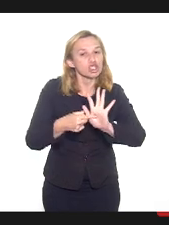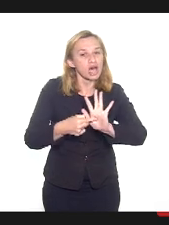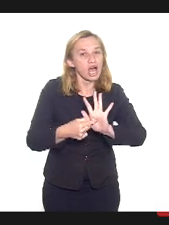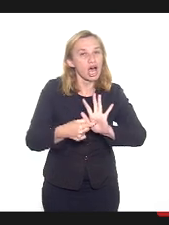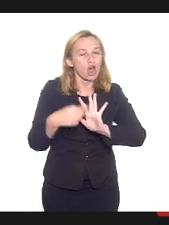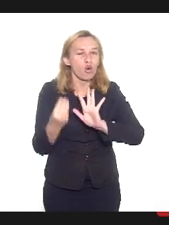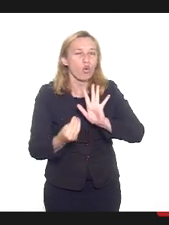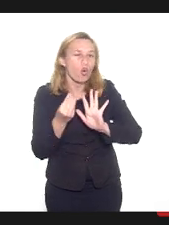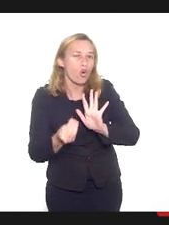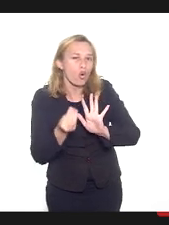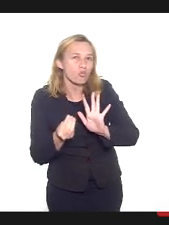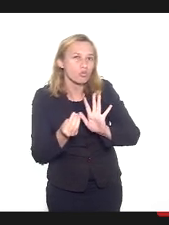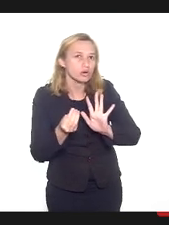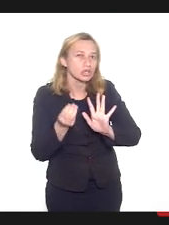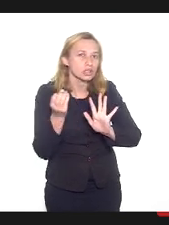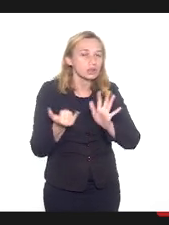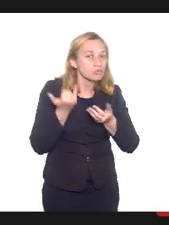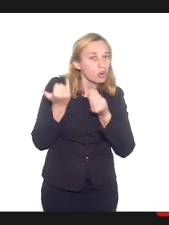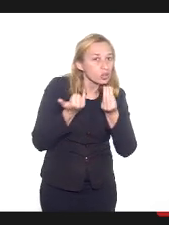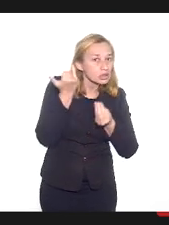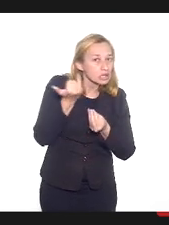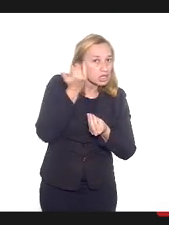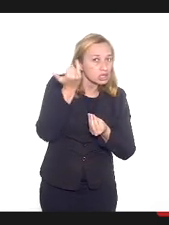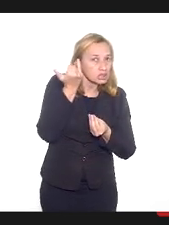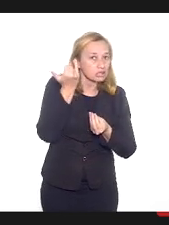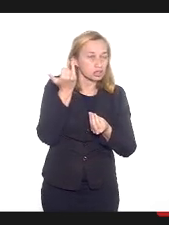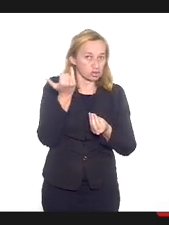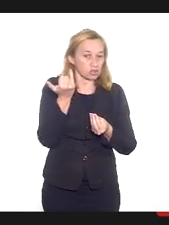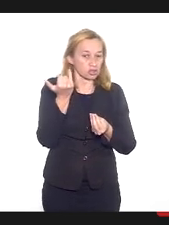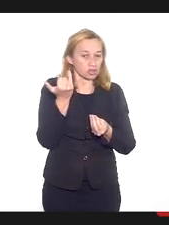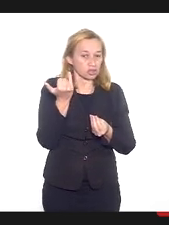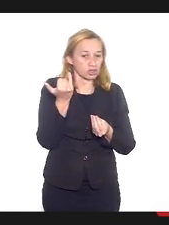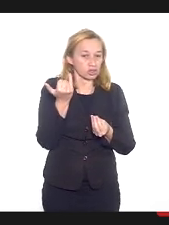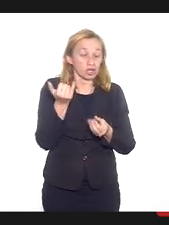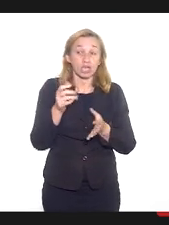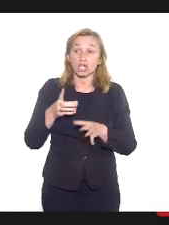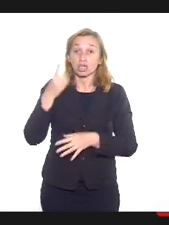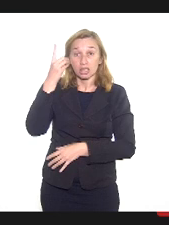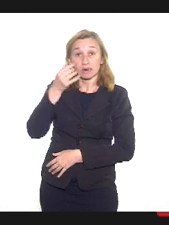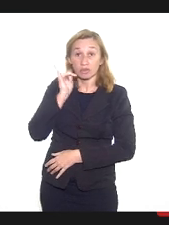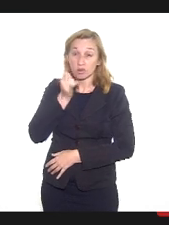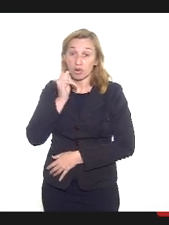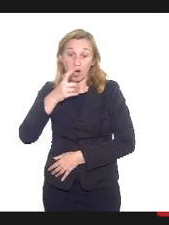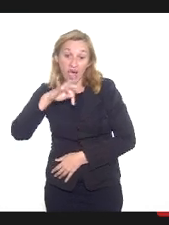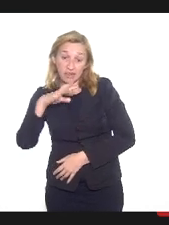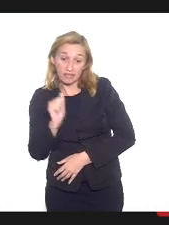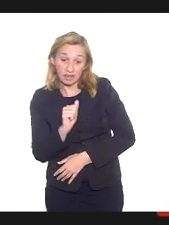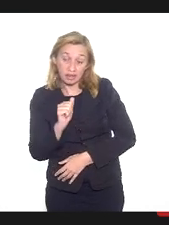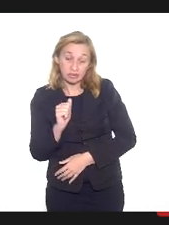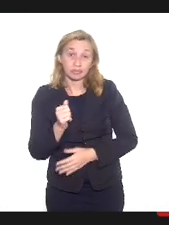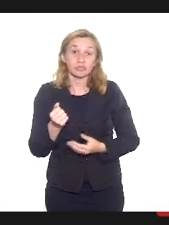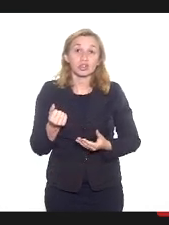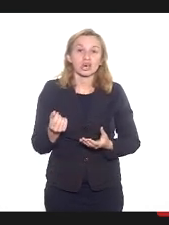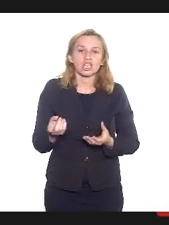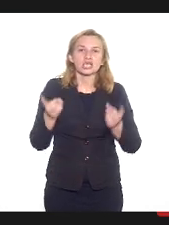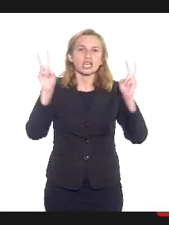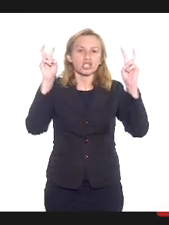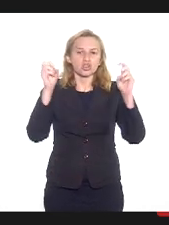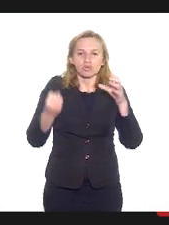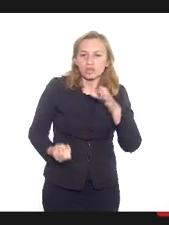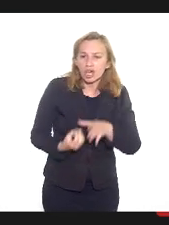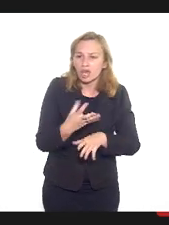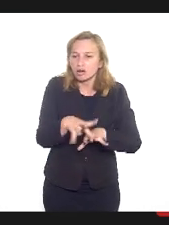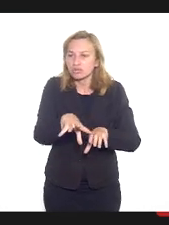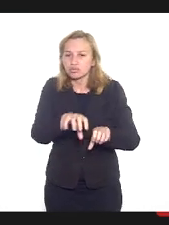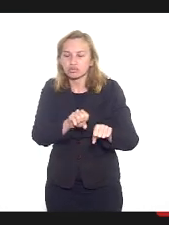veio importante de reflexão, deputada Marta Rocha, deputada Tiaju, relator Atila Nunes. Essa questão da formação das